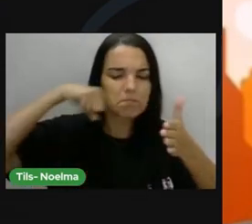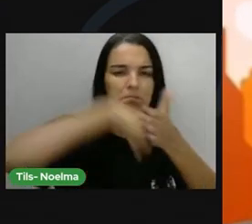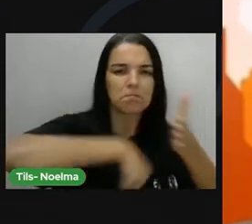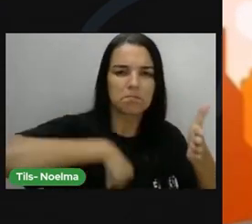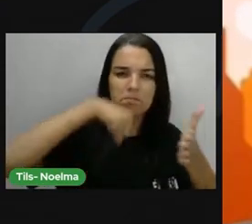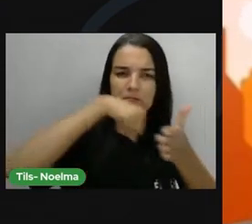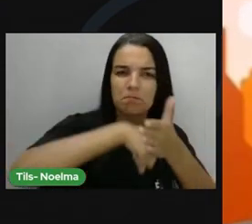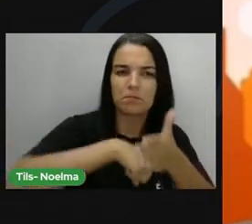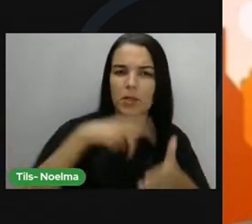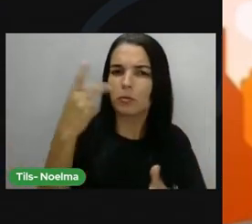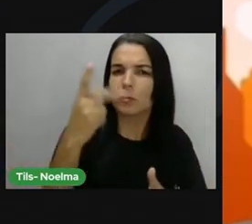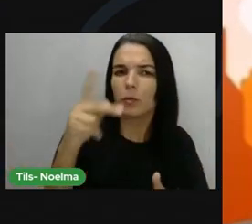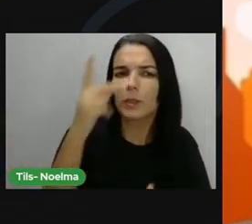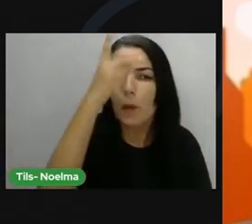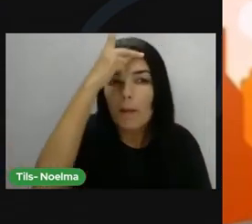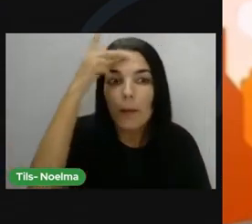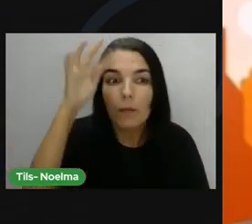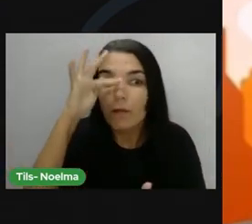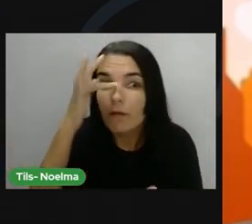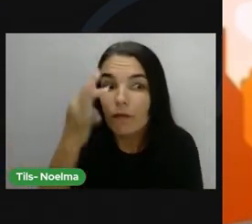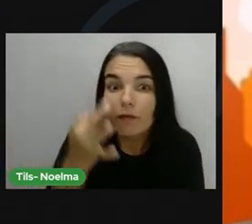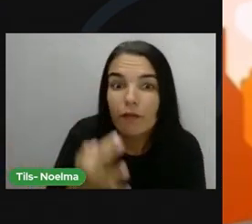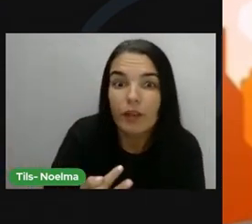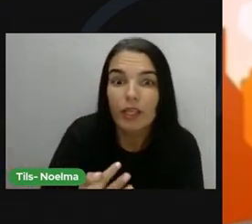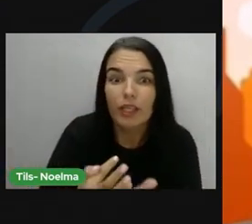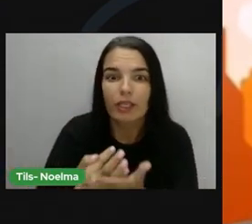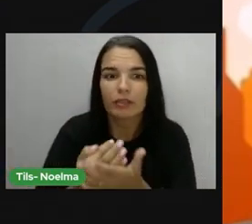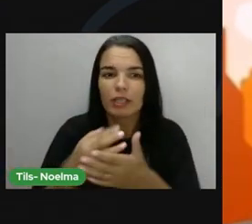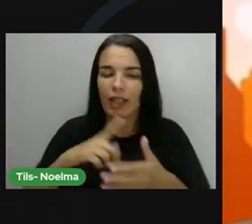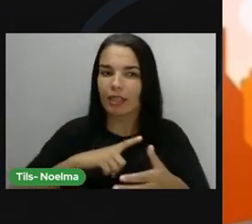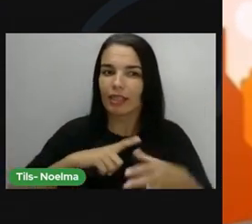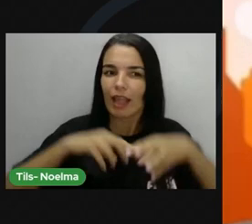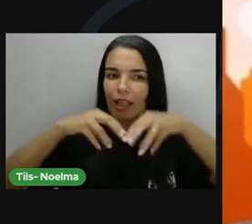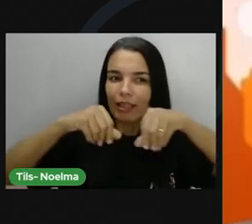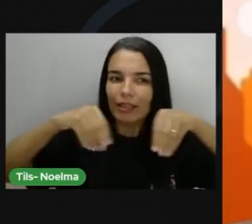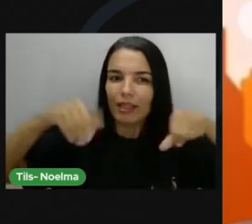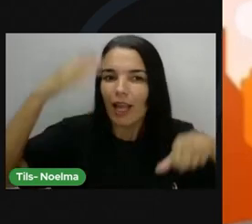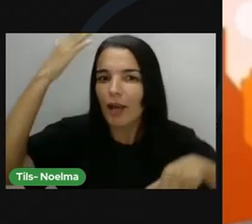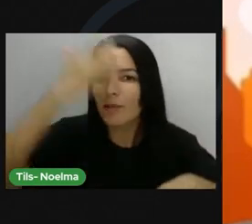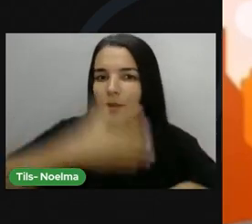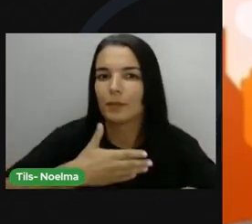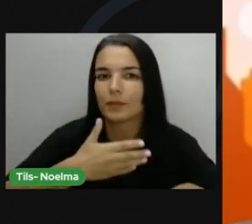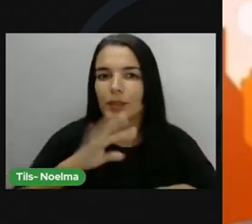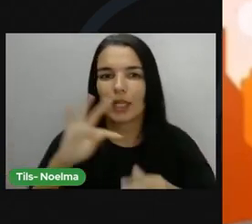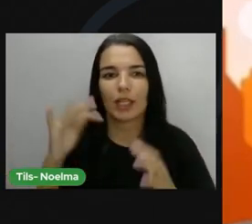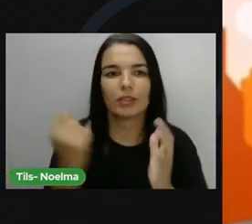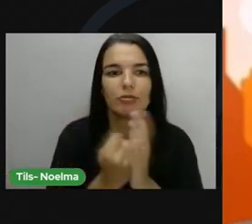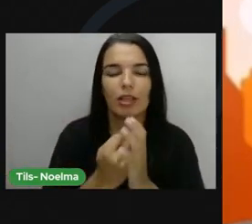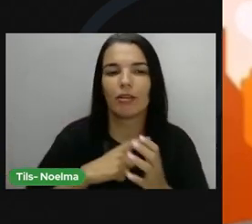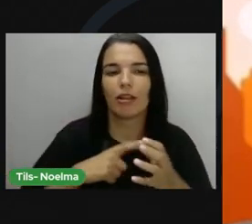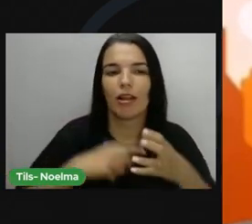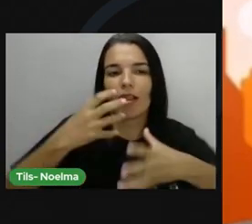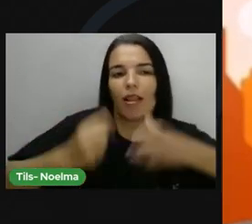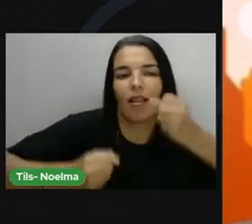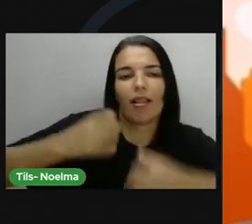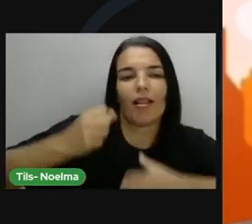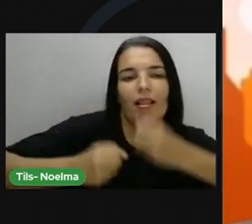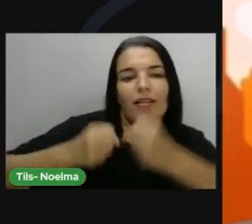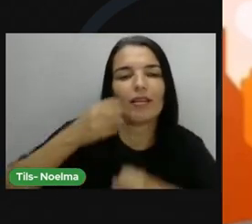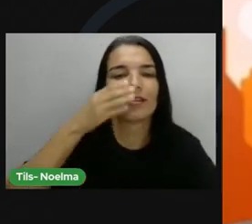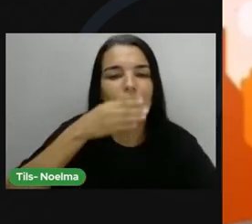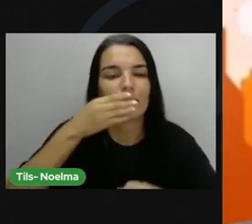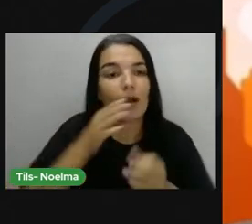teu povo fiel, grata terra prometida, onde corre o leite e mel. A